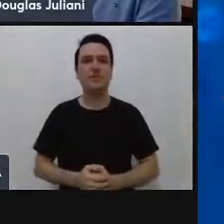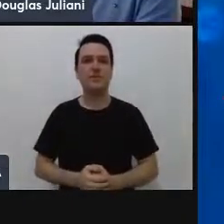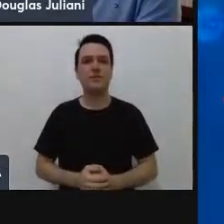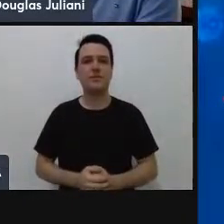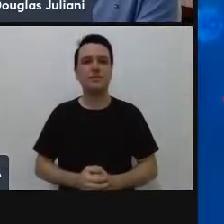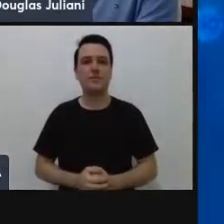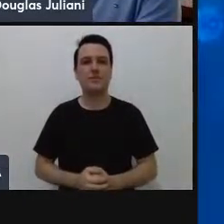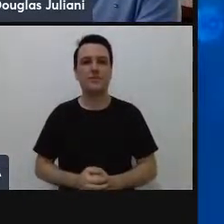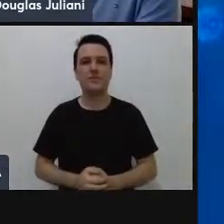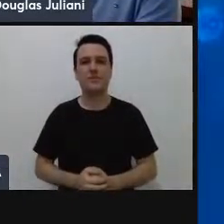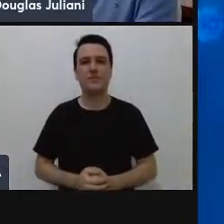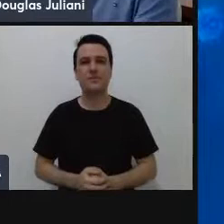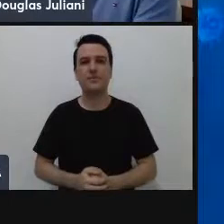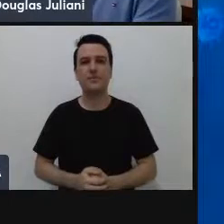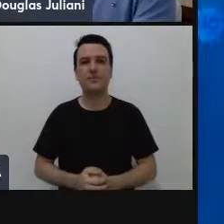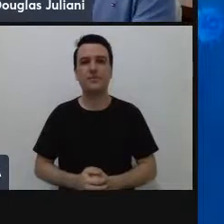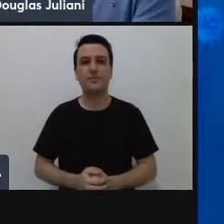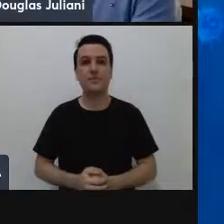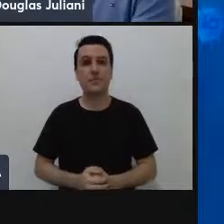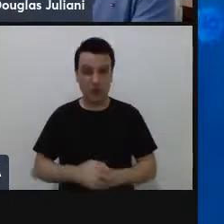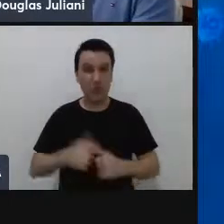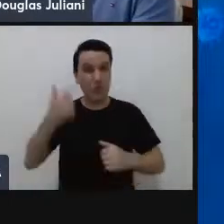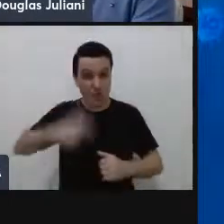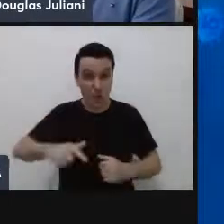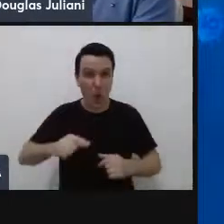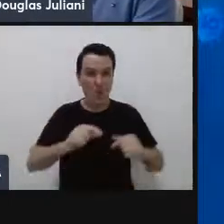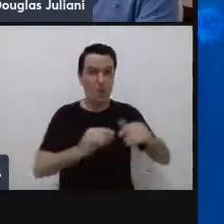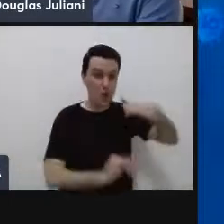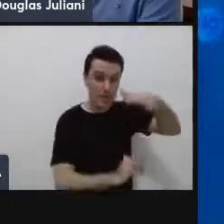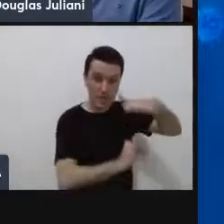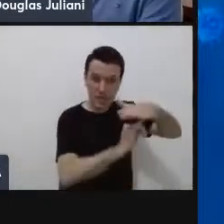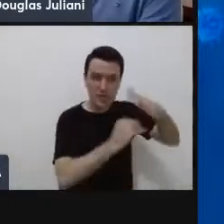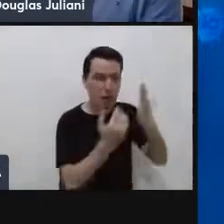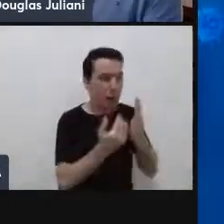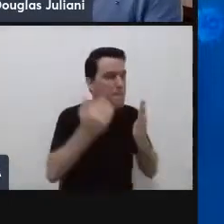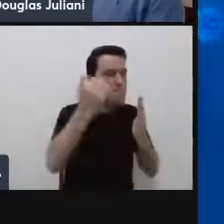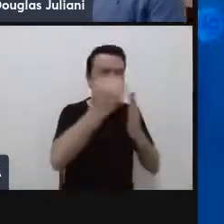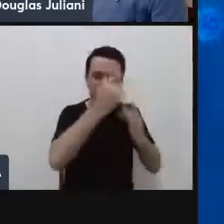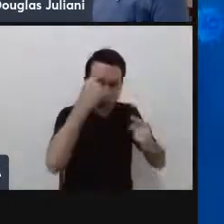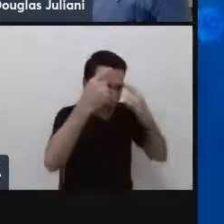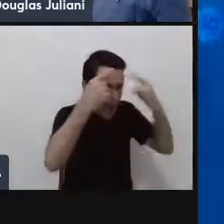então completem a frase um IFSC ainda mais inovador teria